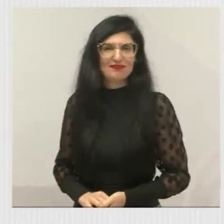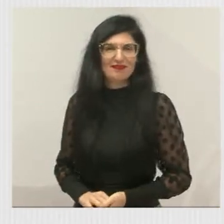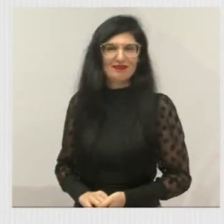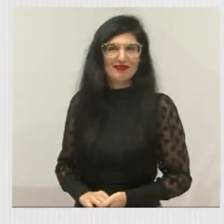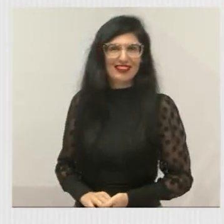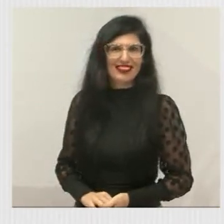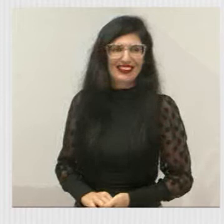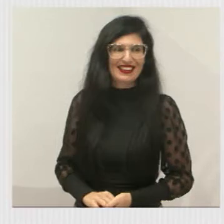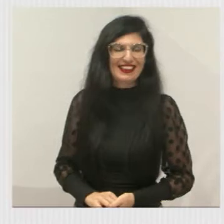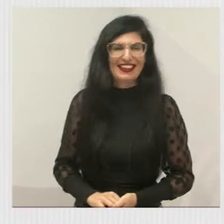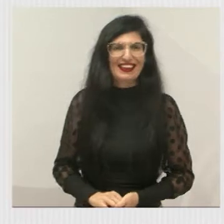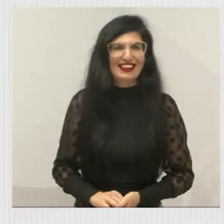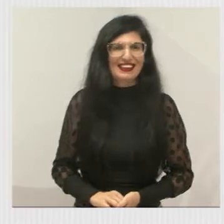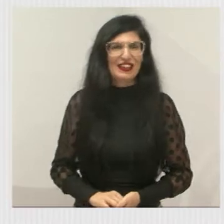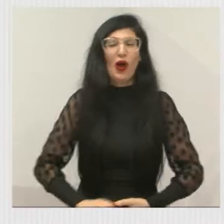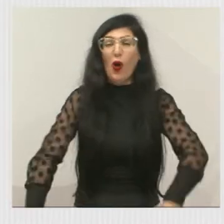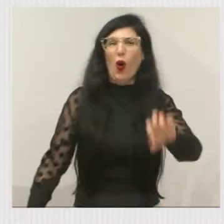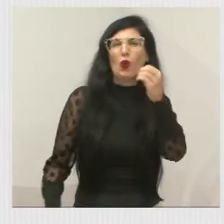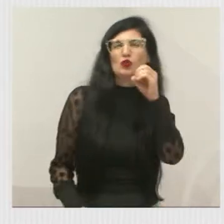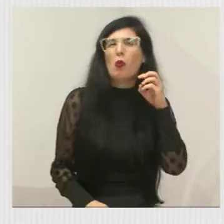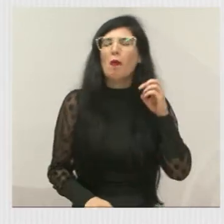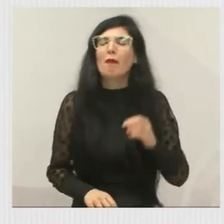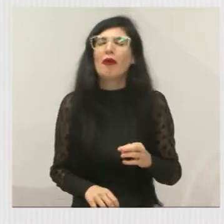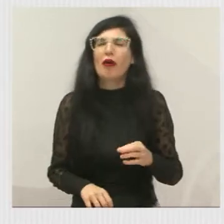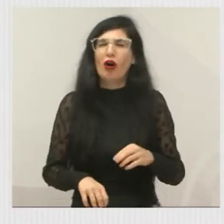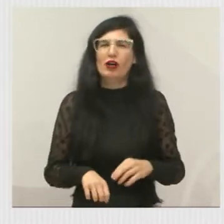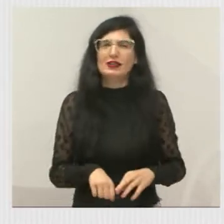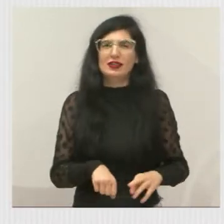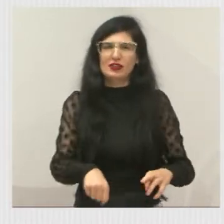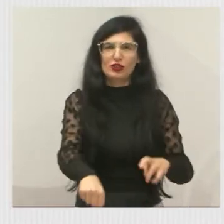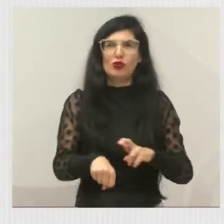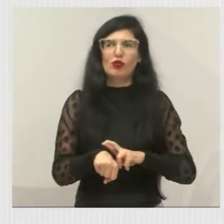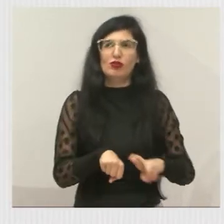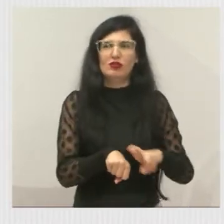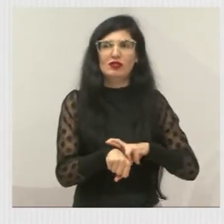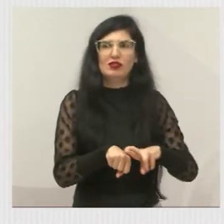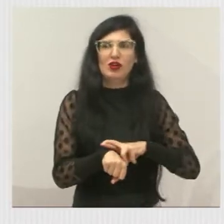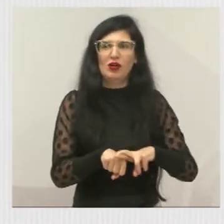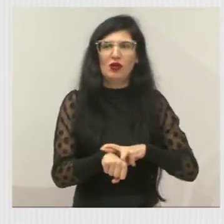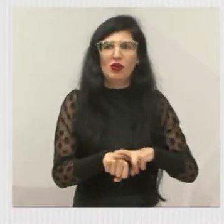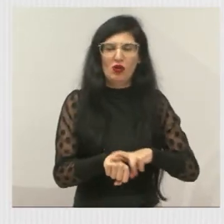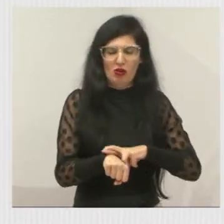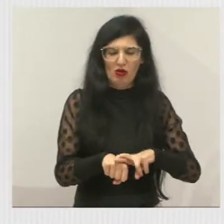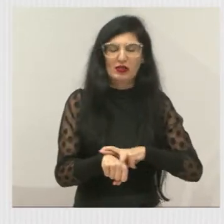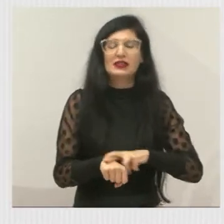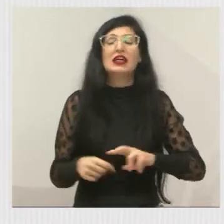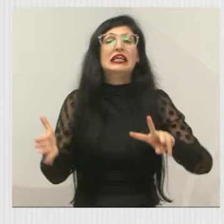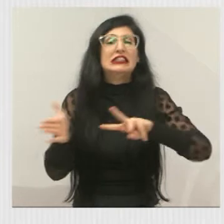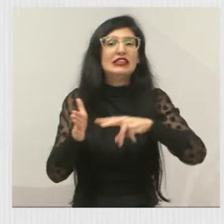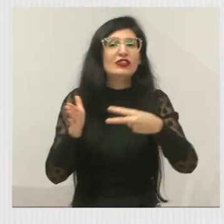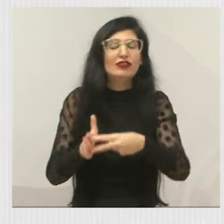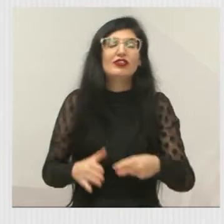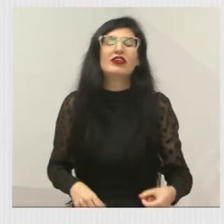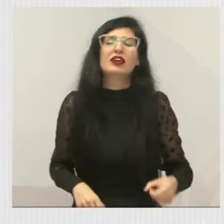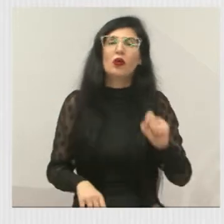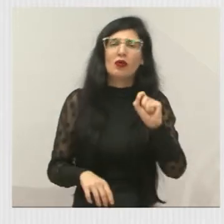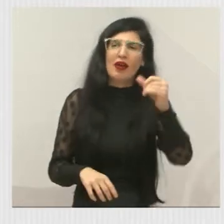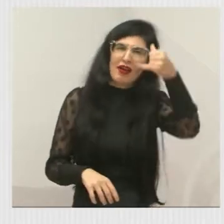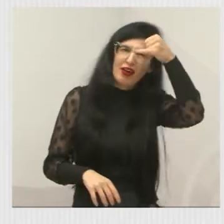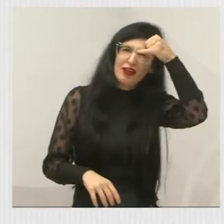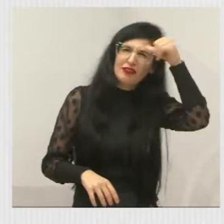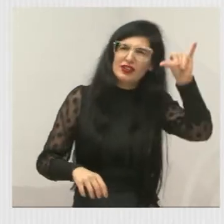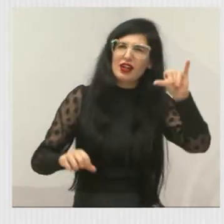Começamos o outubro rosa e, nesse outubro rosa, as unidades de saúde,